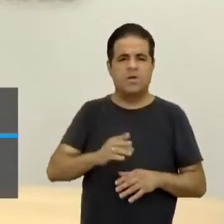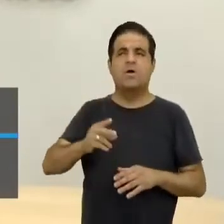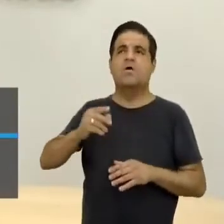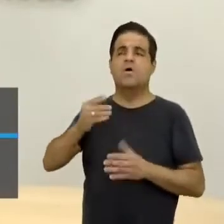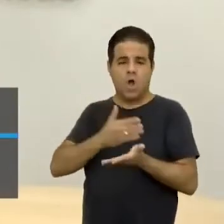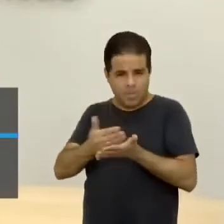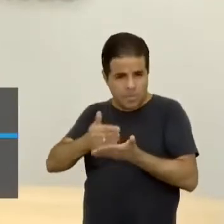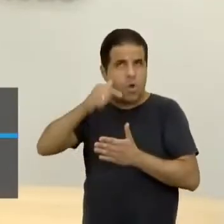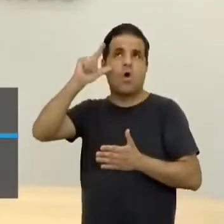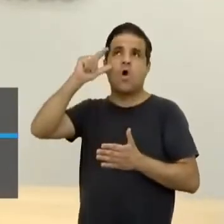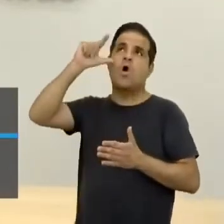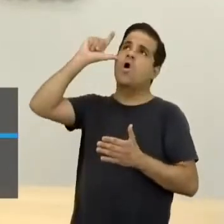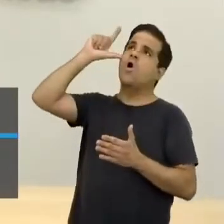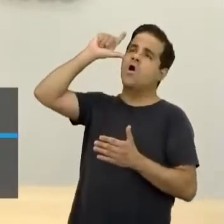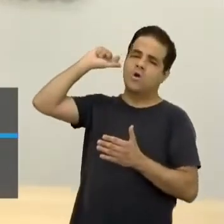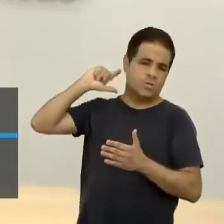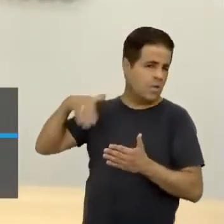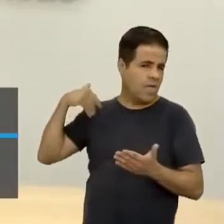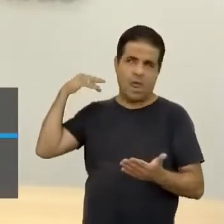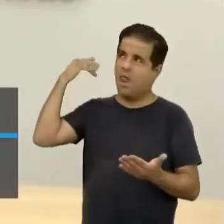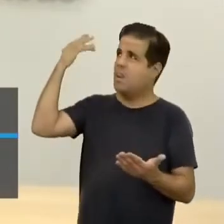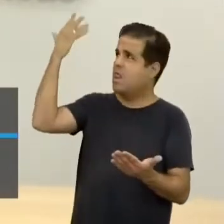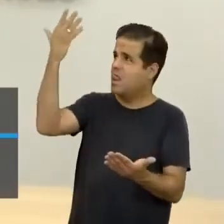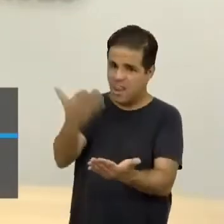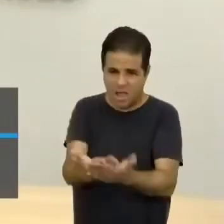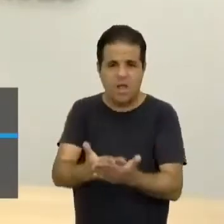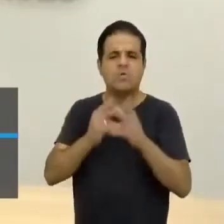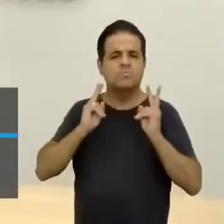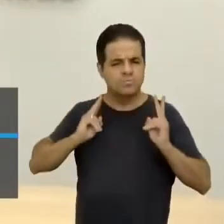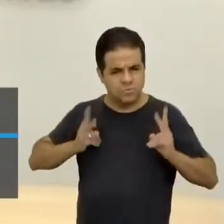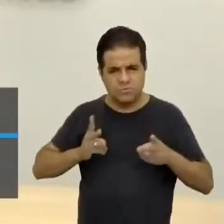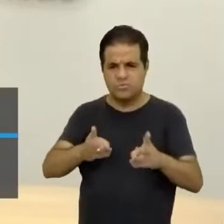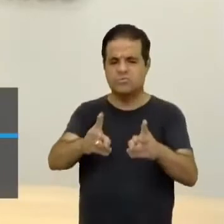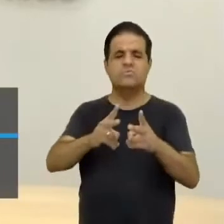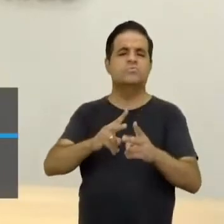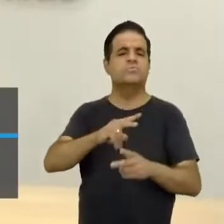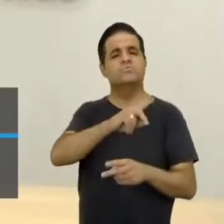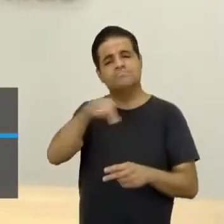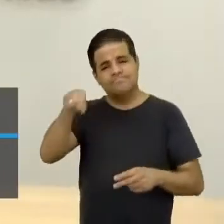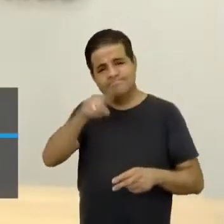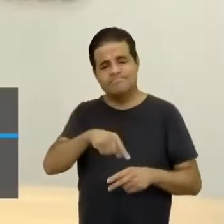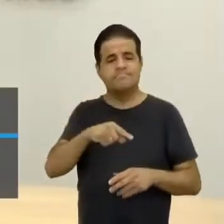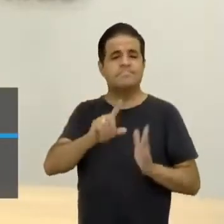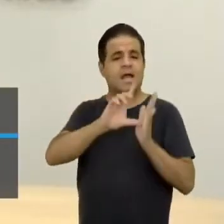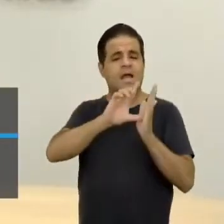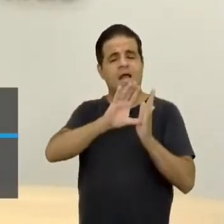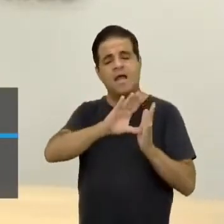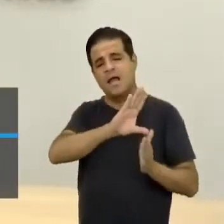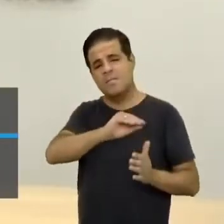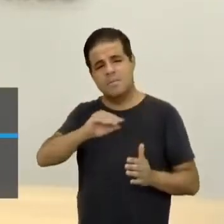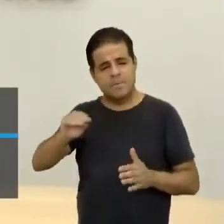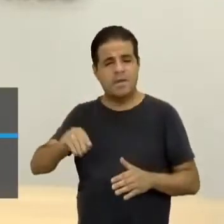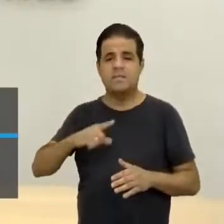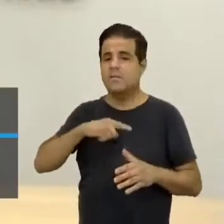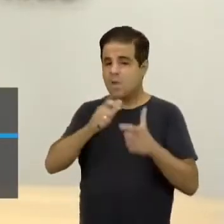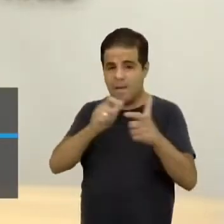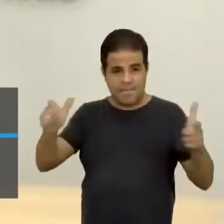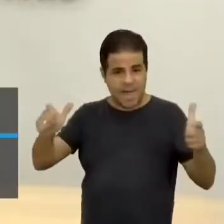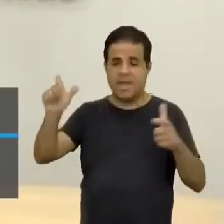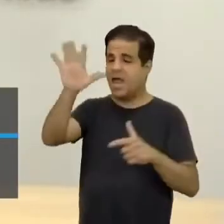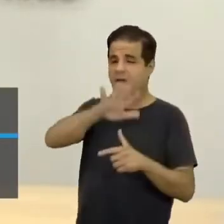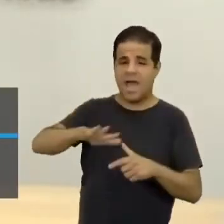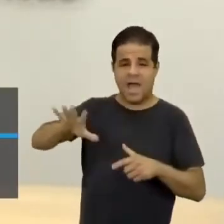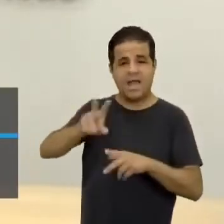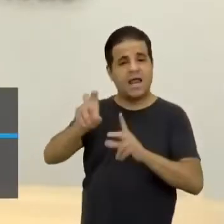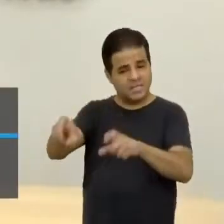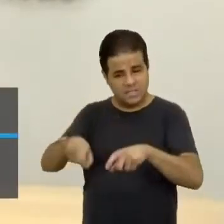de anteontem, é até hoje. Isso continua adiado no Brasil. De modo que nós temos a maior área